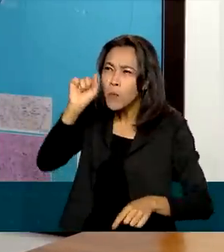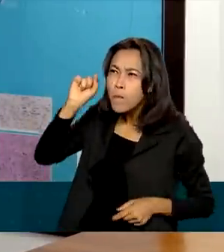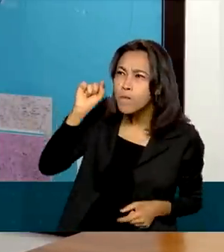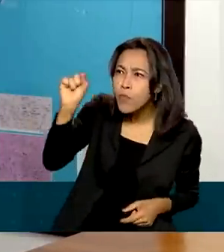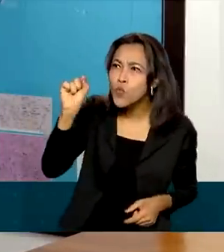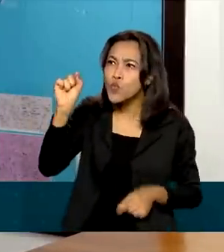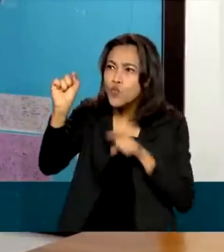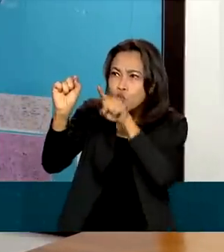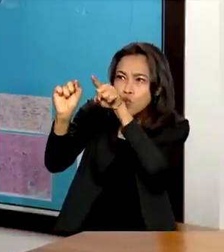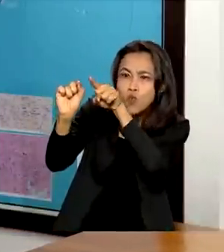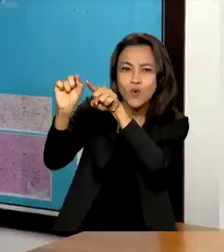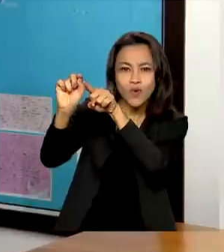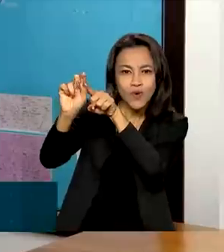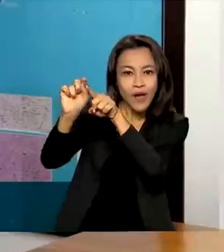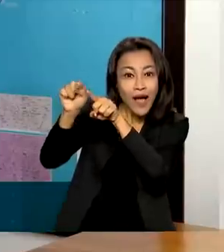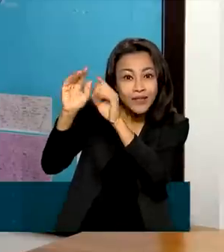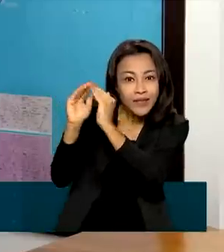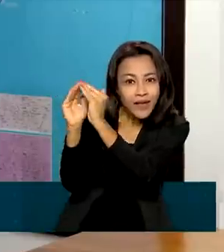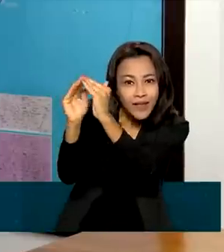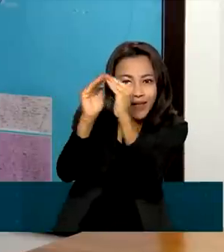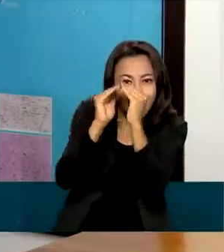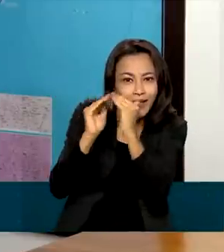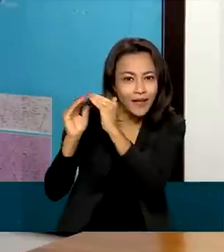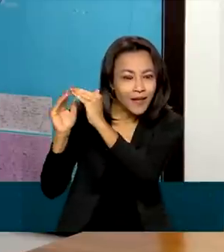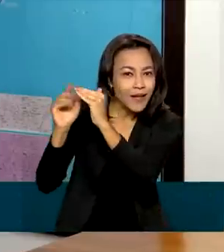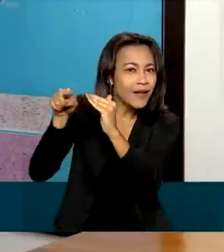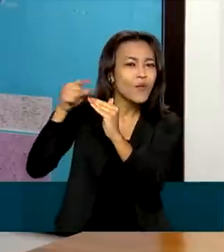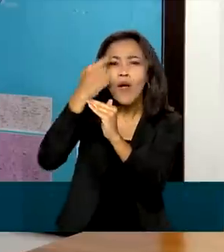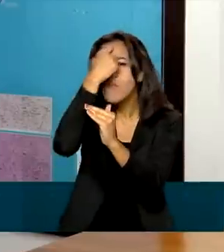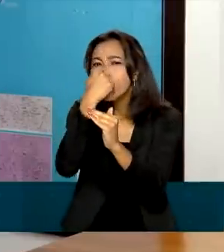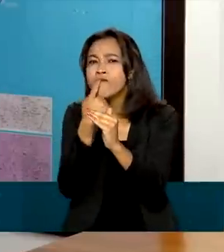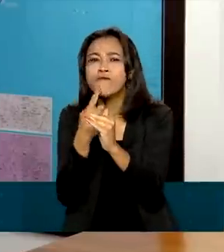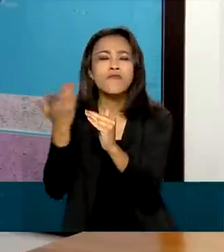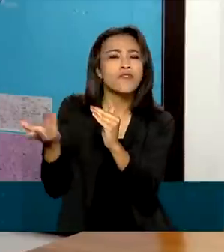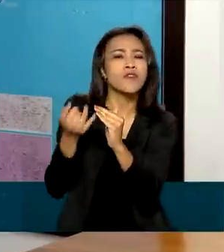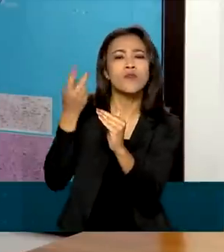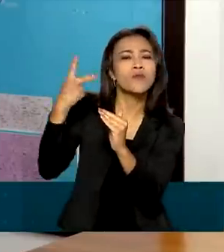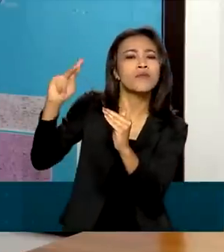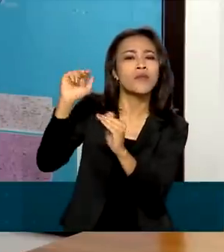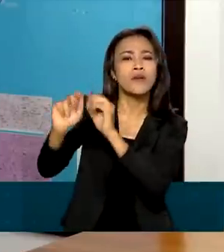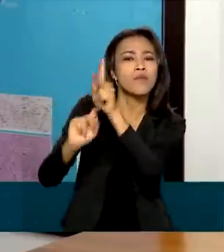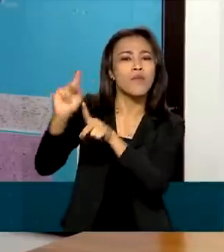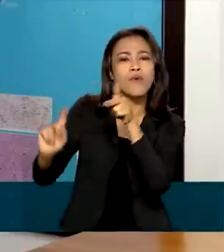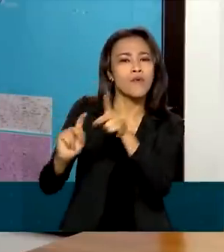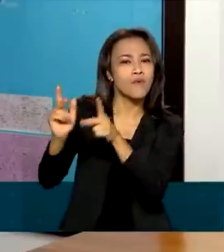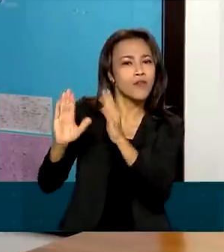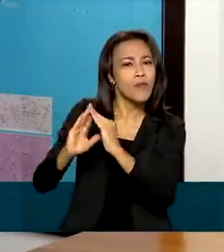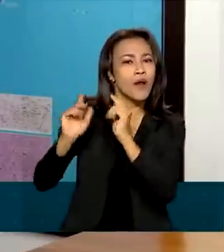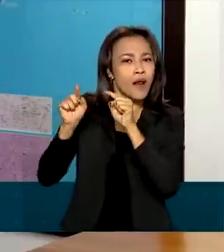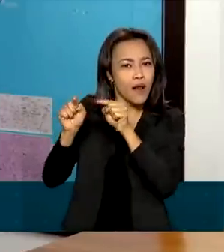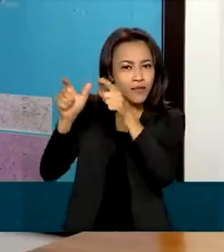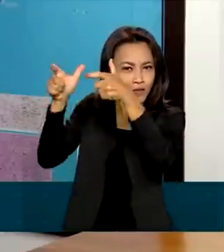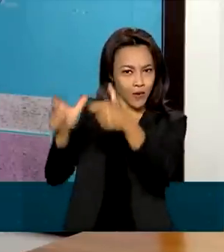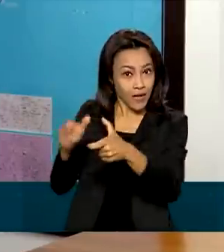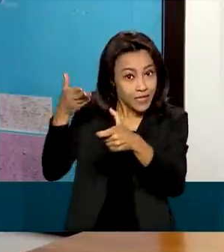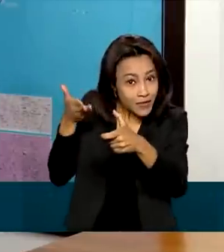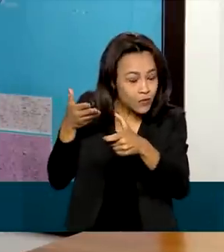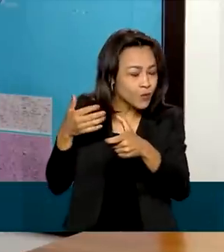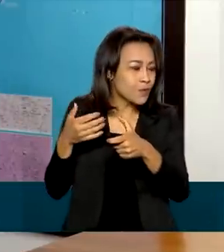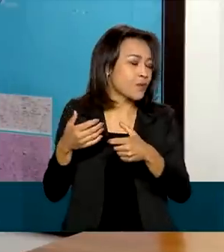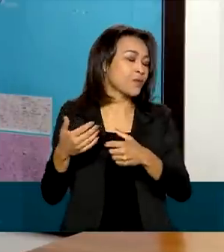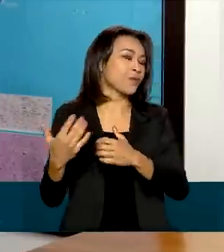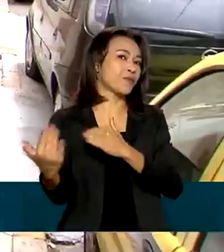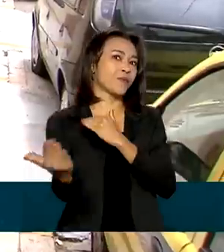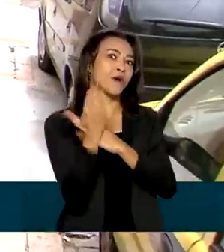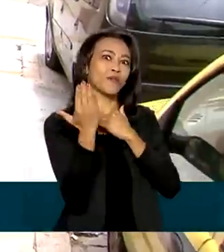os domicílios lá e qual era a característica da população residente lá. Isso pode ajudar muito a